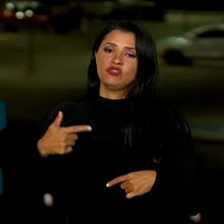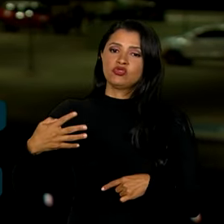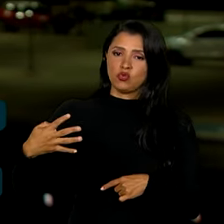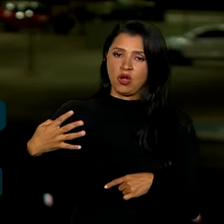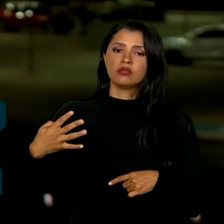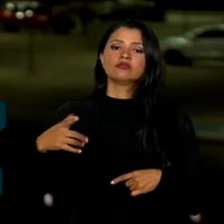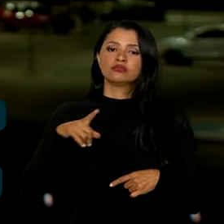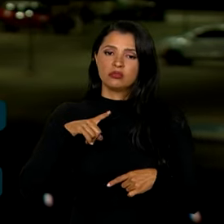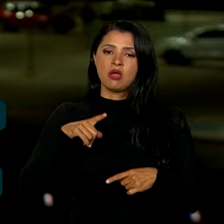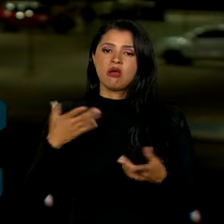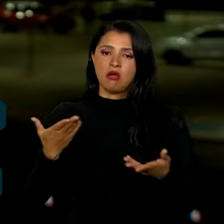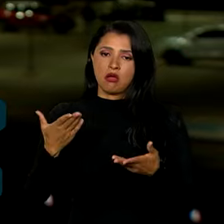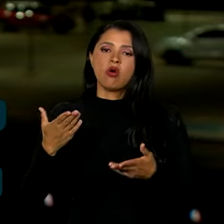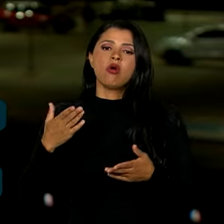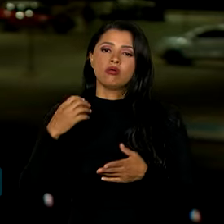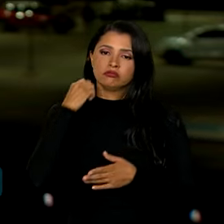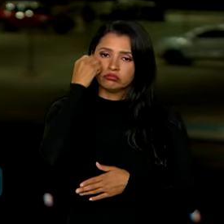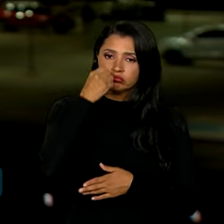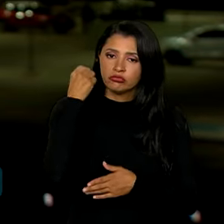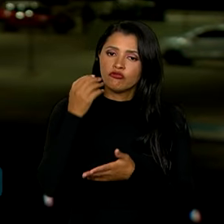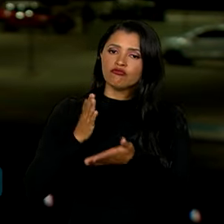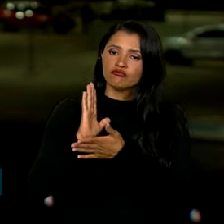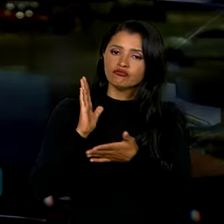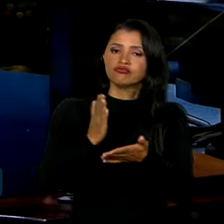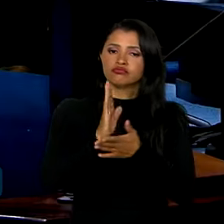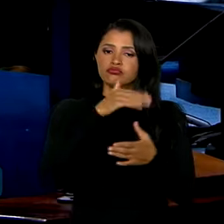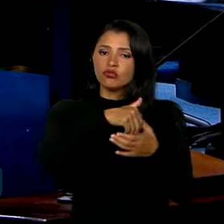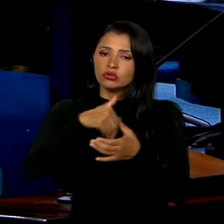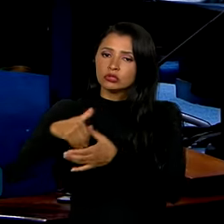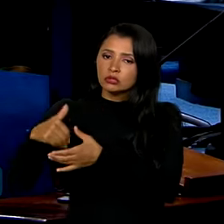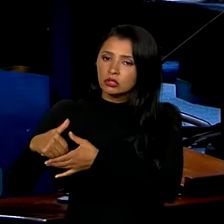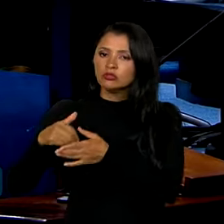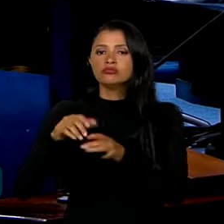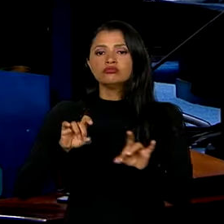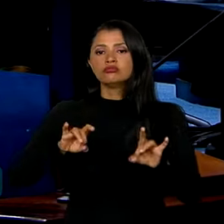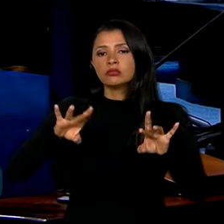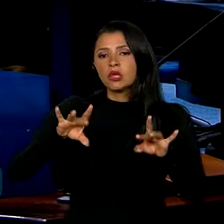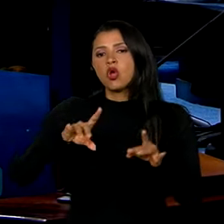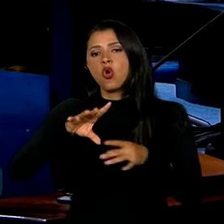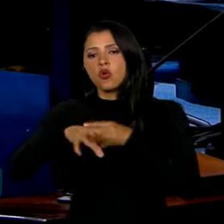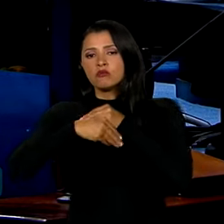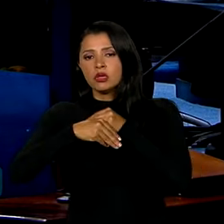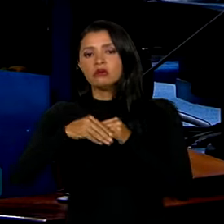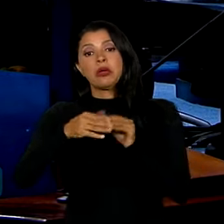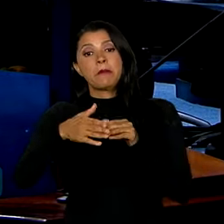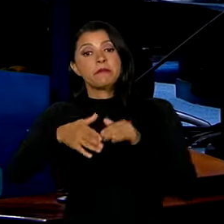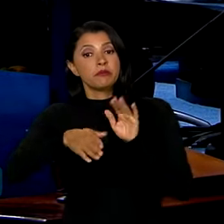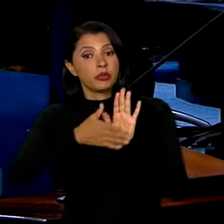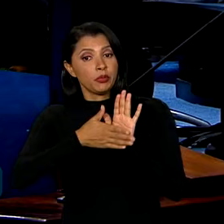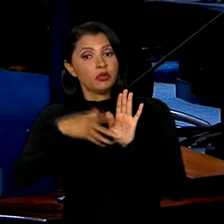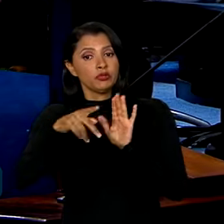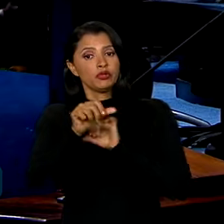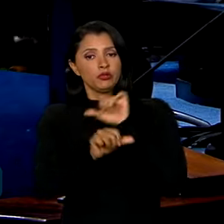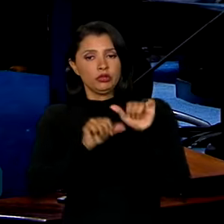os senadores estão votando os destaques ou emendas, que são propostas de alteração nesse texto base.